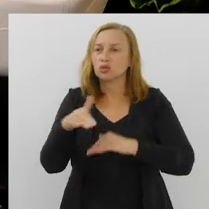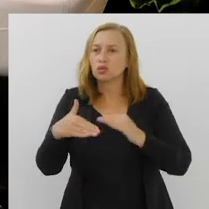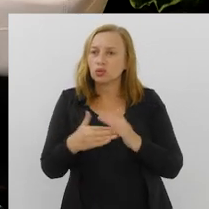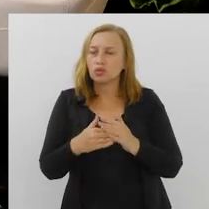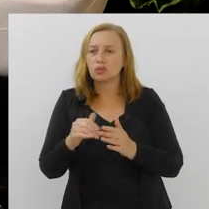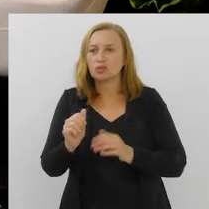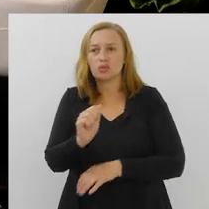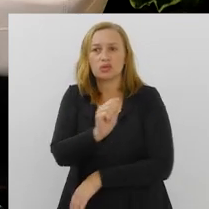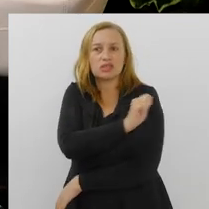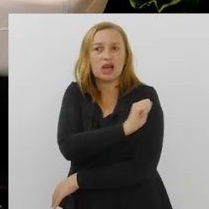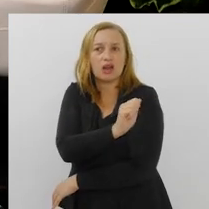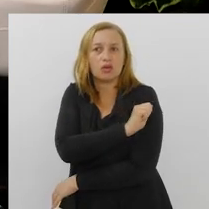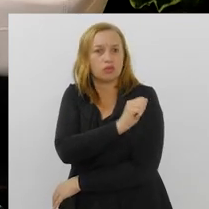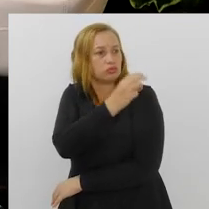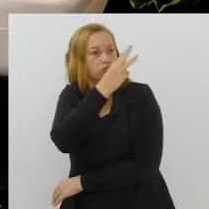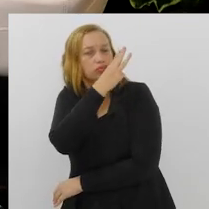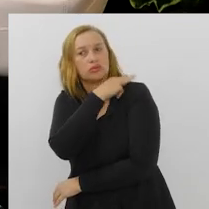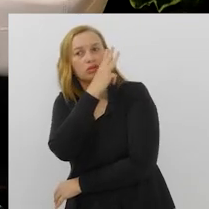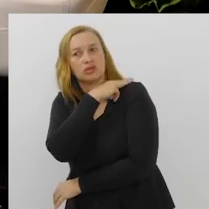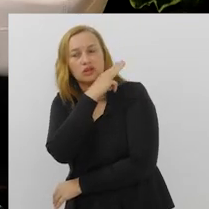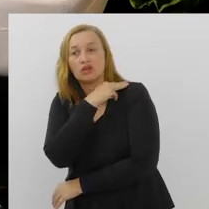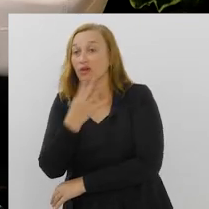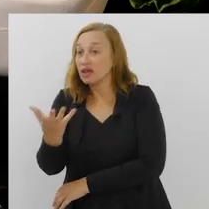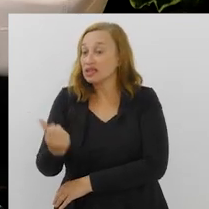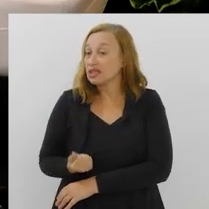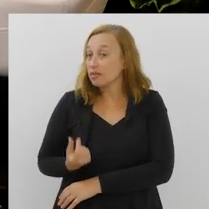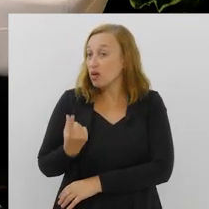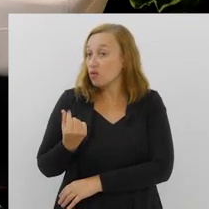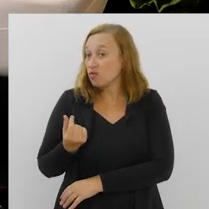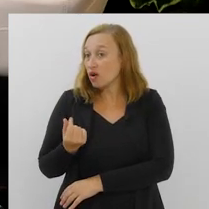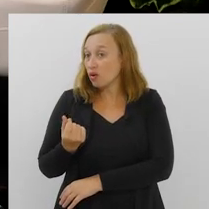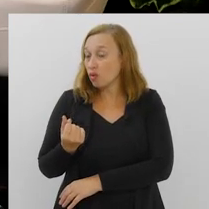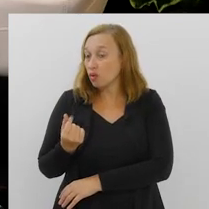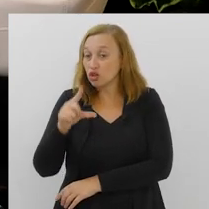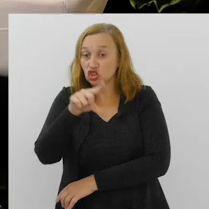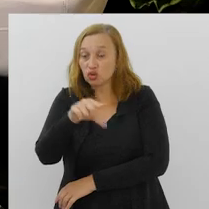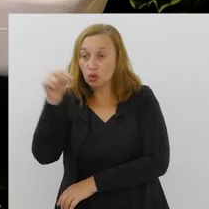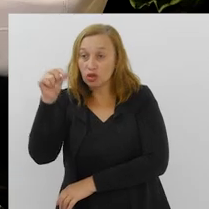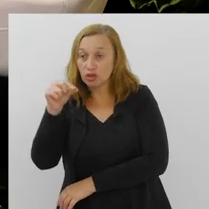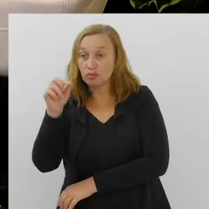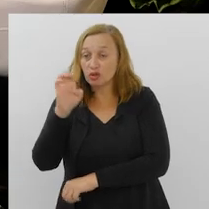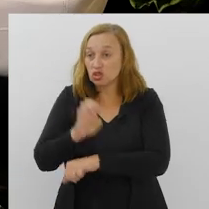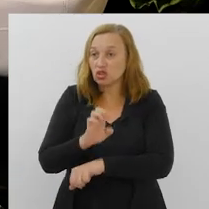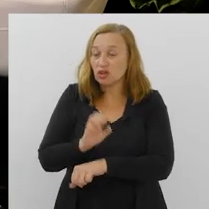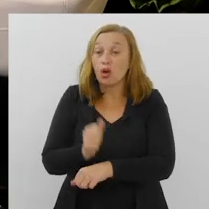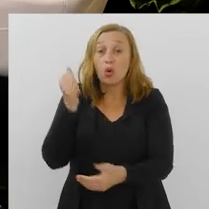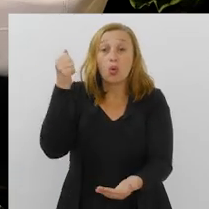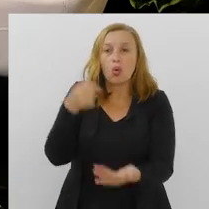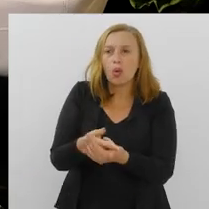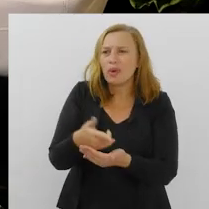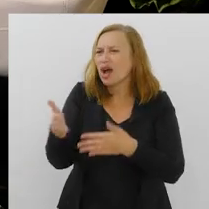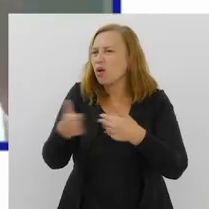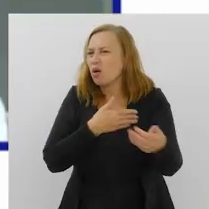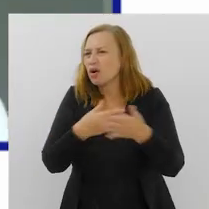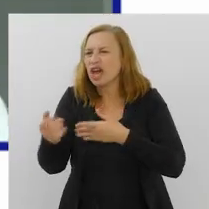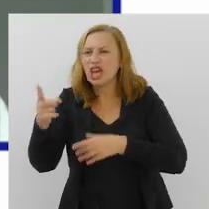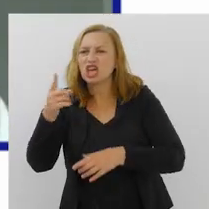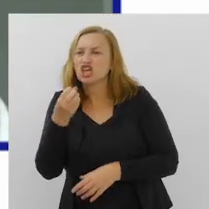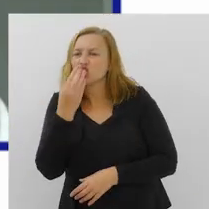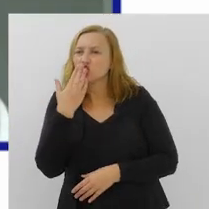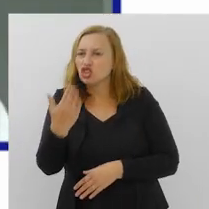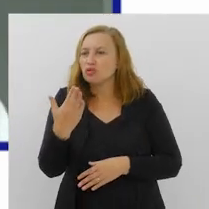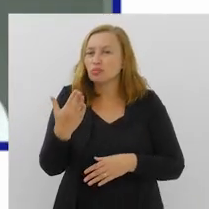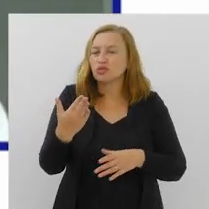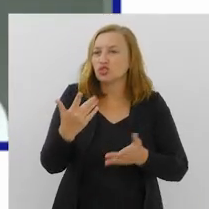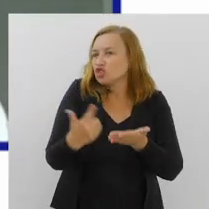receber um cartão com valor pré-determinado pelo Estado e eles vão poder comprar qualquer tipo de